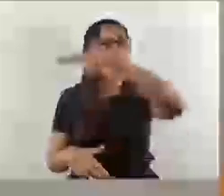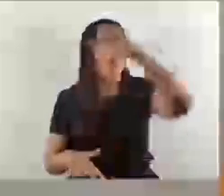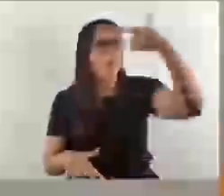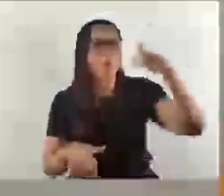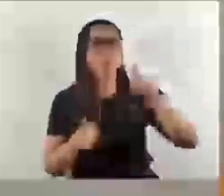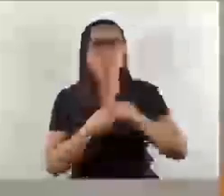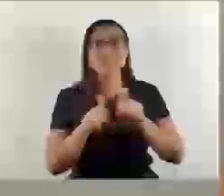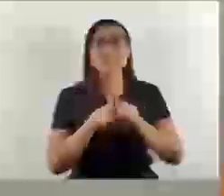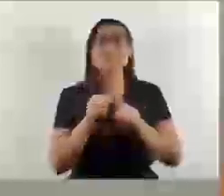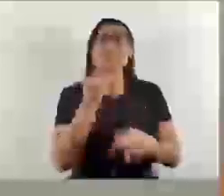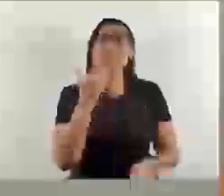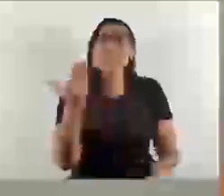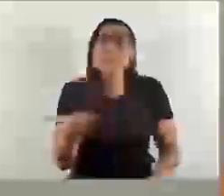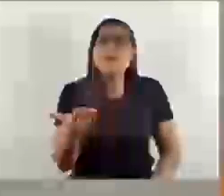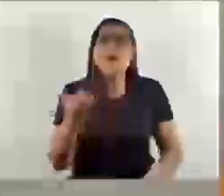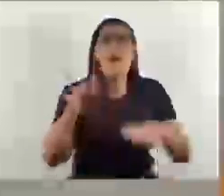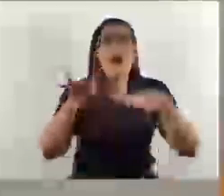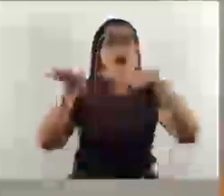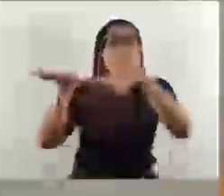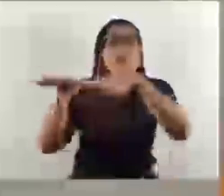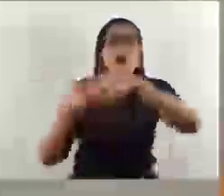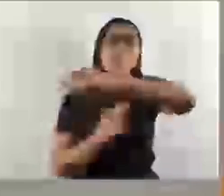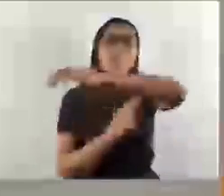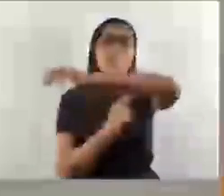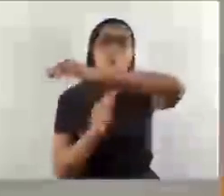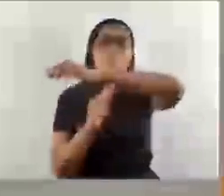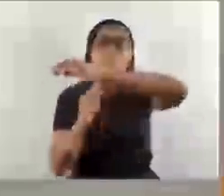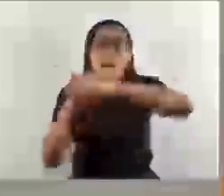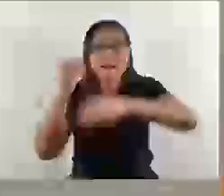que dê uma atenção nessas pontes antes que aconteça uma tragédia.